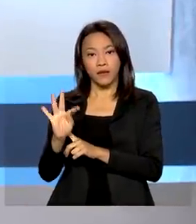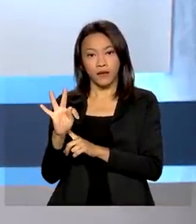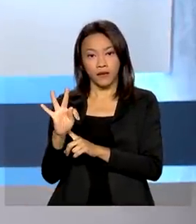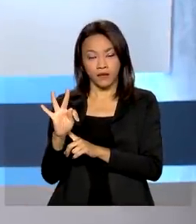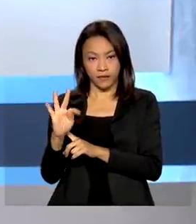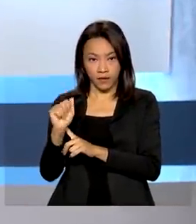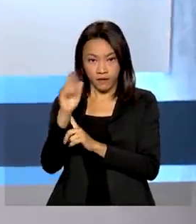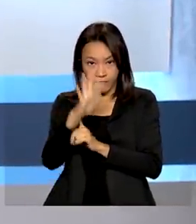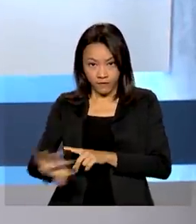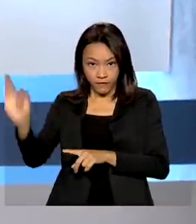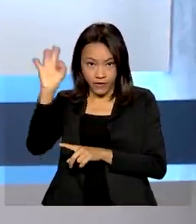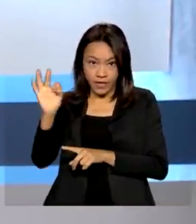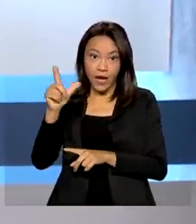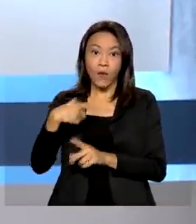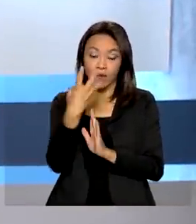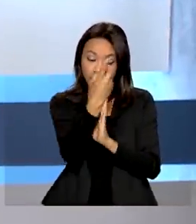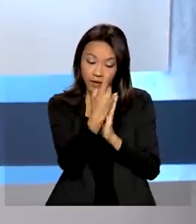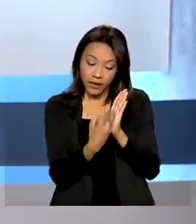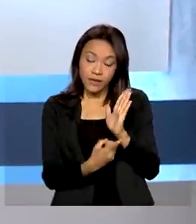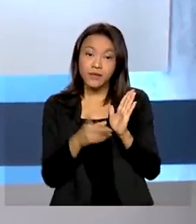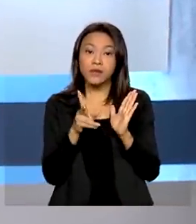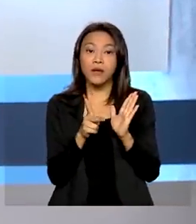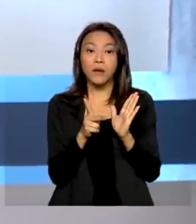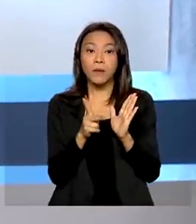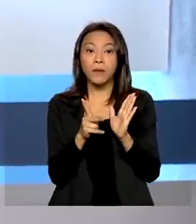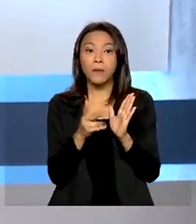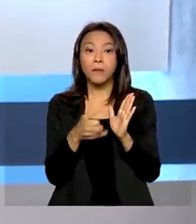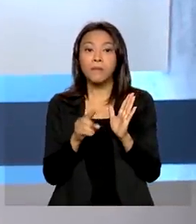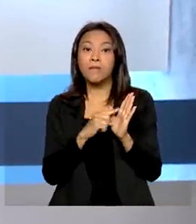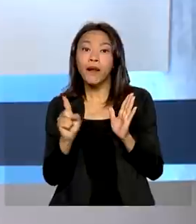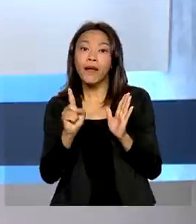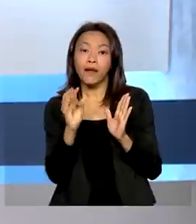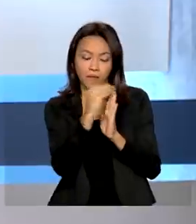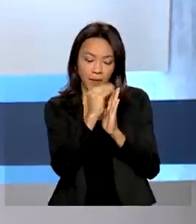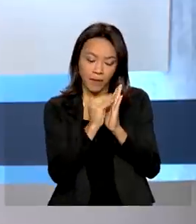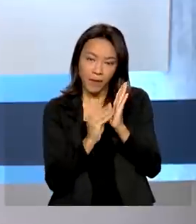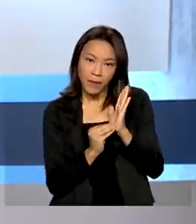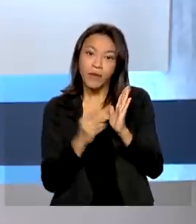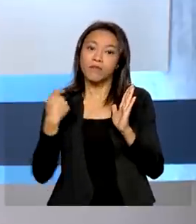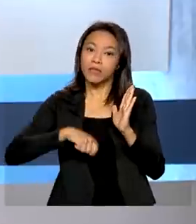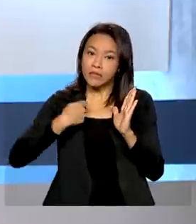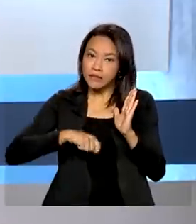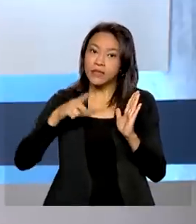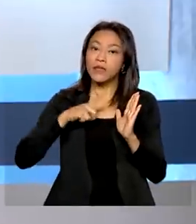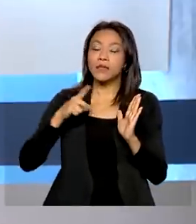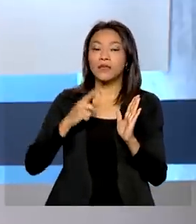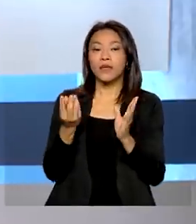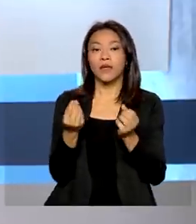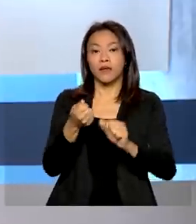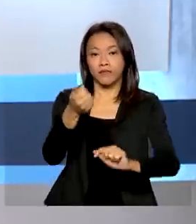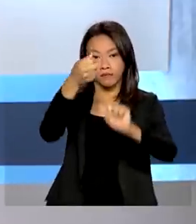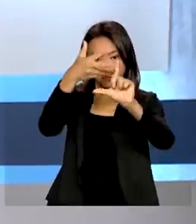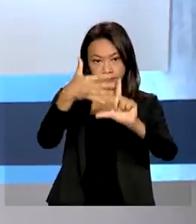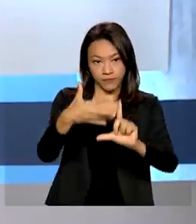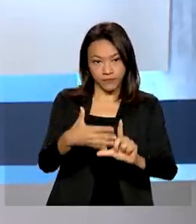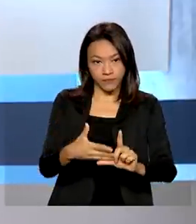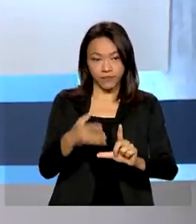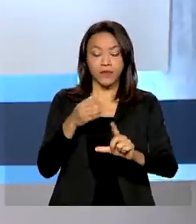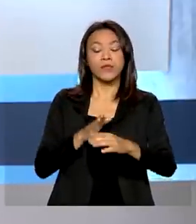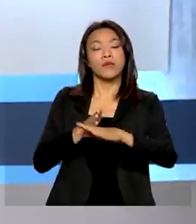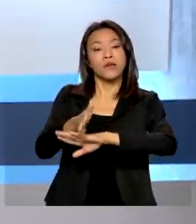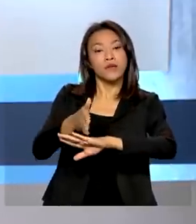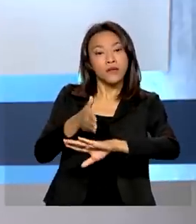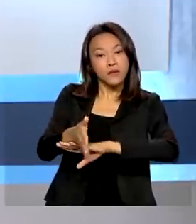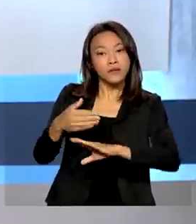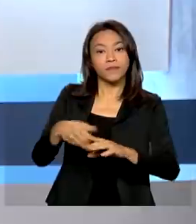pré-preenchida para quem for declarar o imposto de renda. Para usar a ferramenta, é preciso ter conta no sistema gov.br, nos